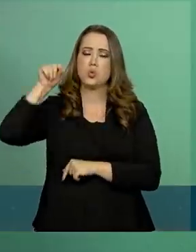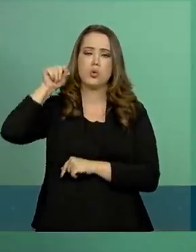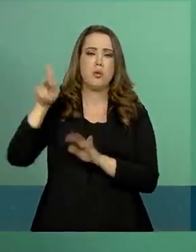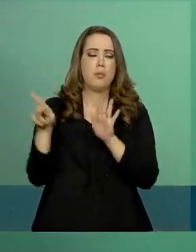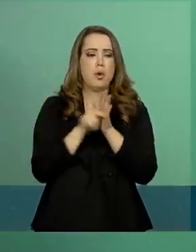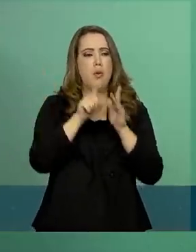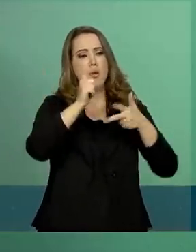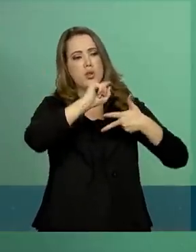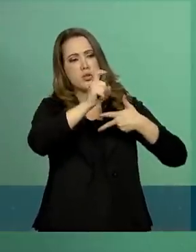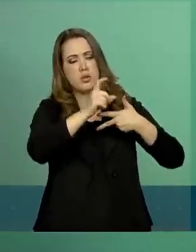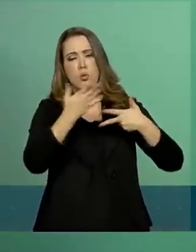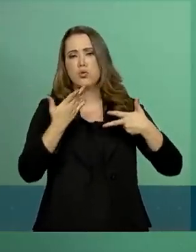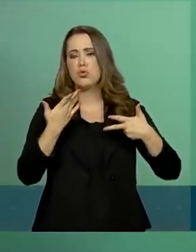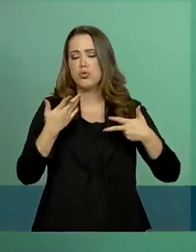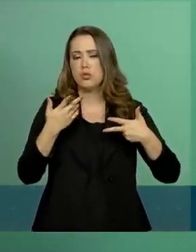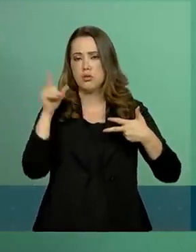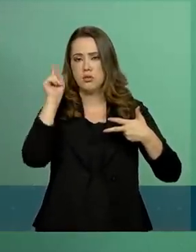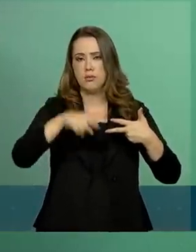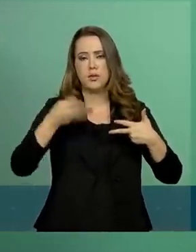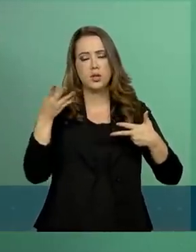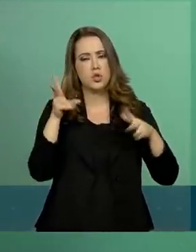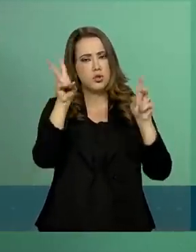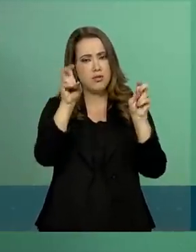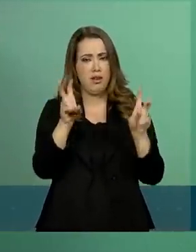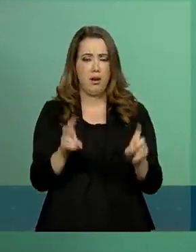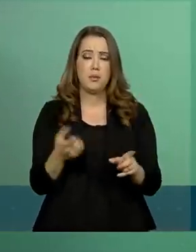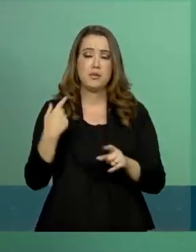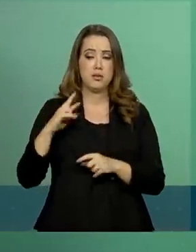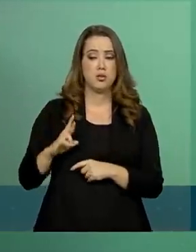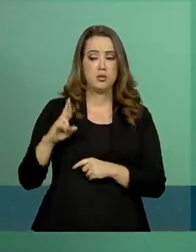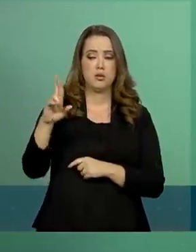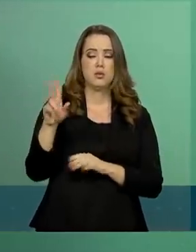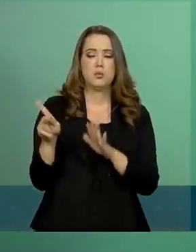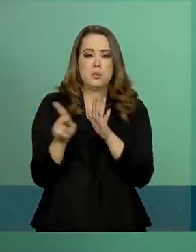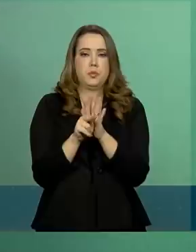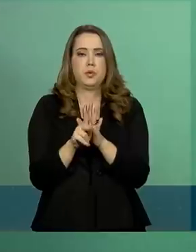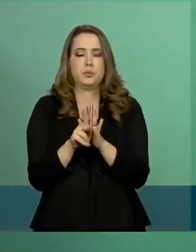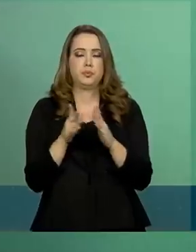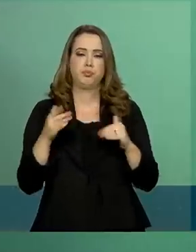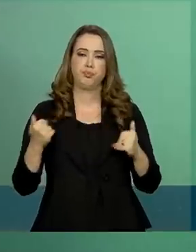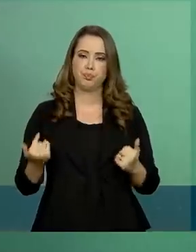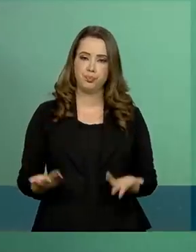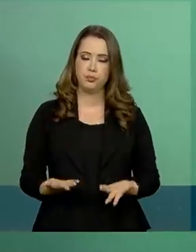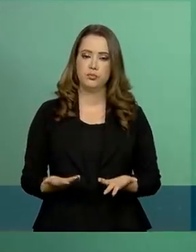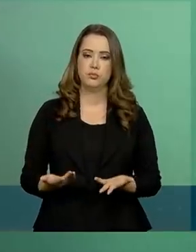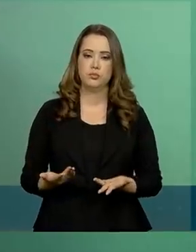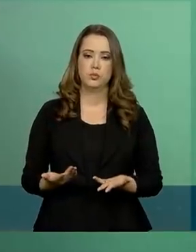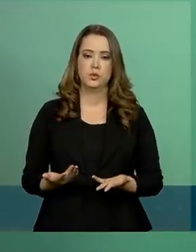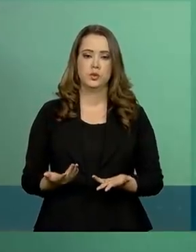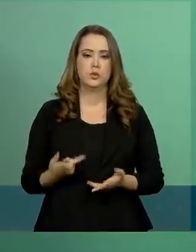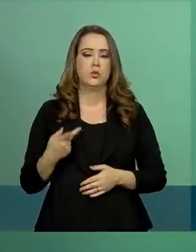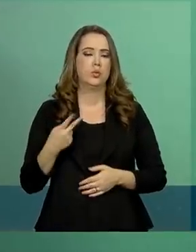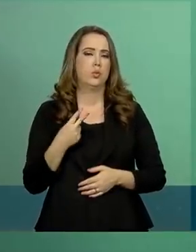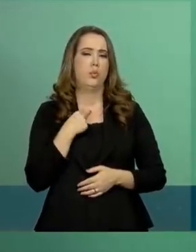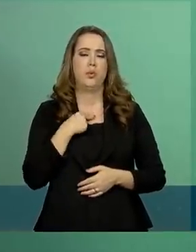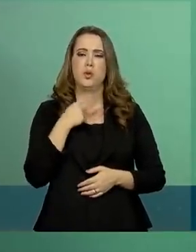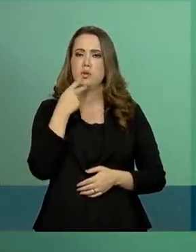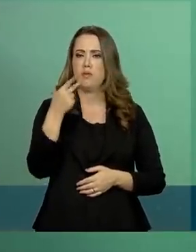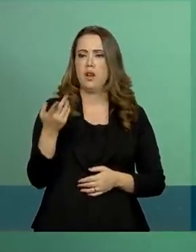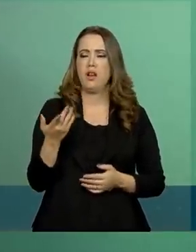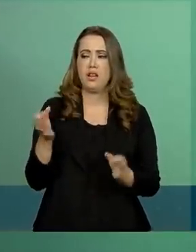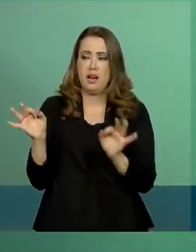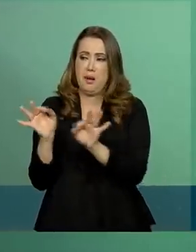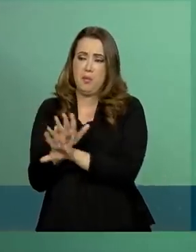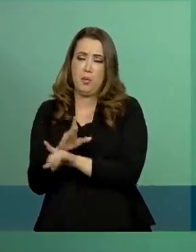executivas em cima desses assuntos que, naturalmente, são de responsabilidade dele. Não diria como paz é uma